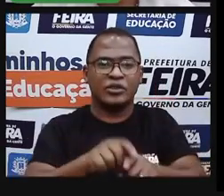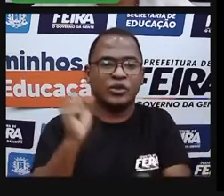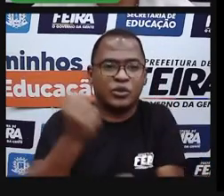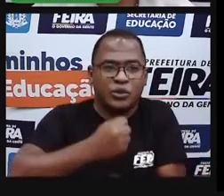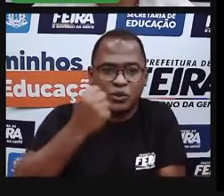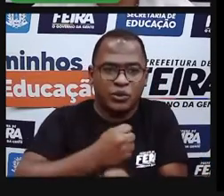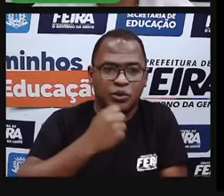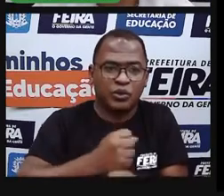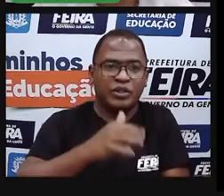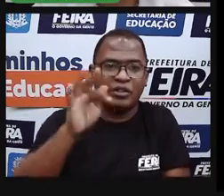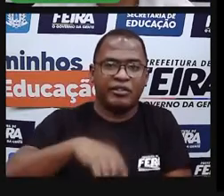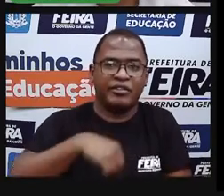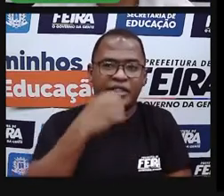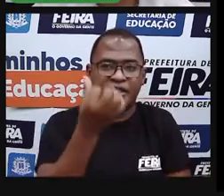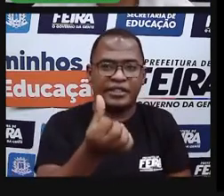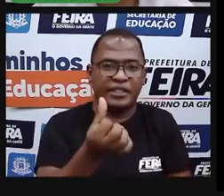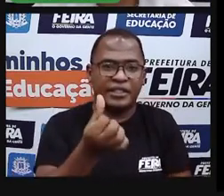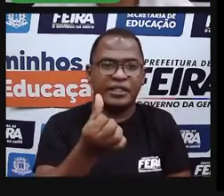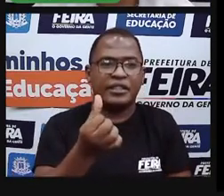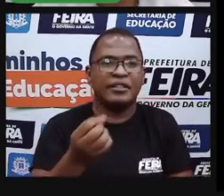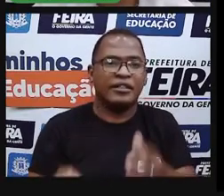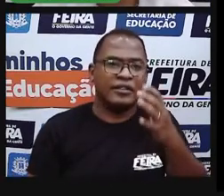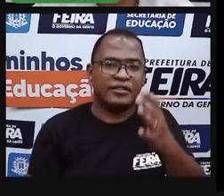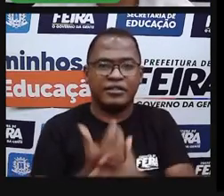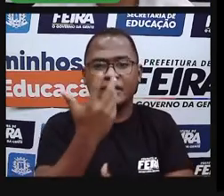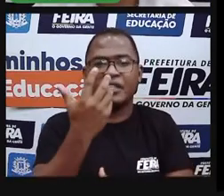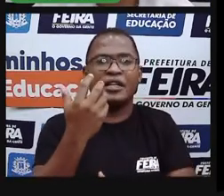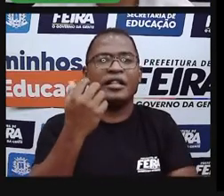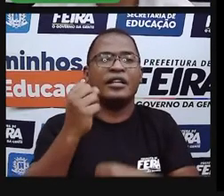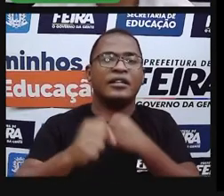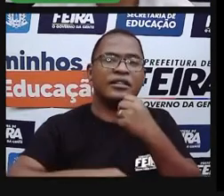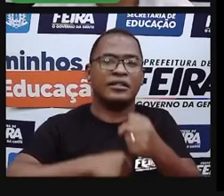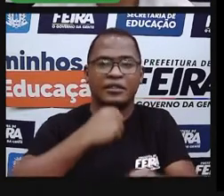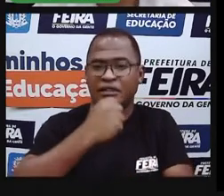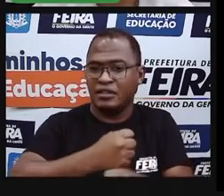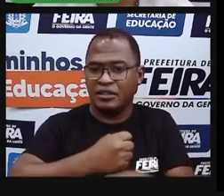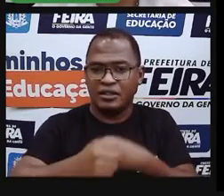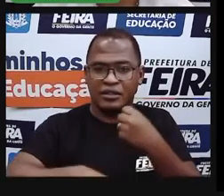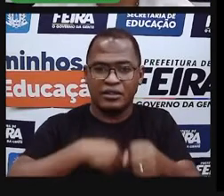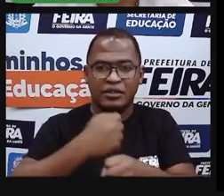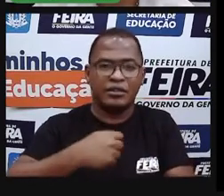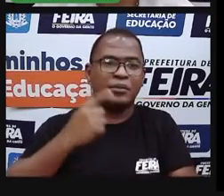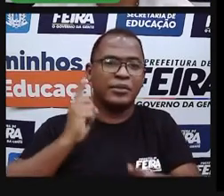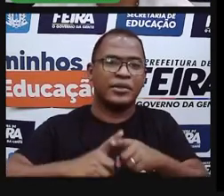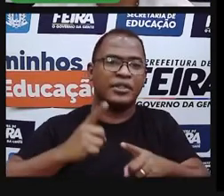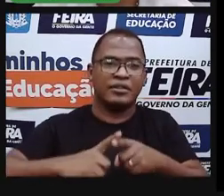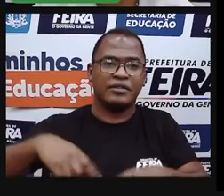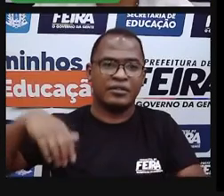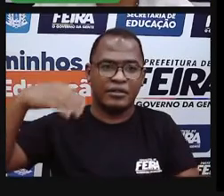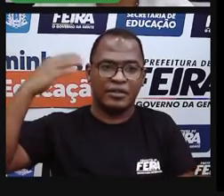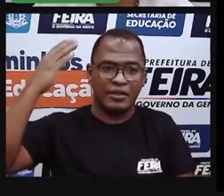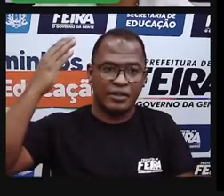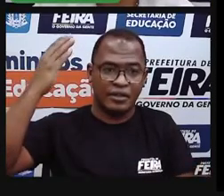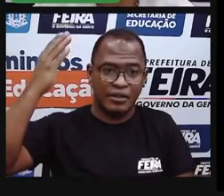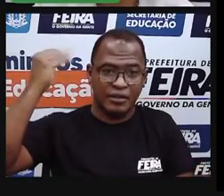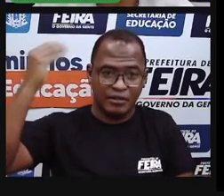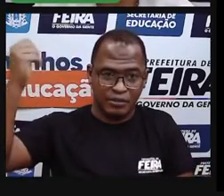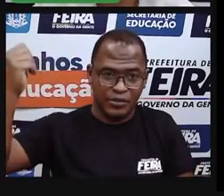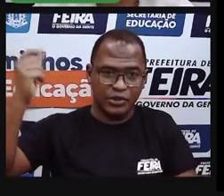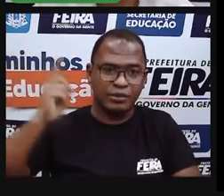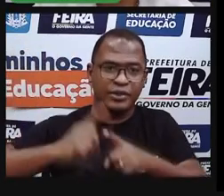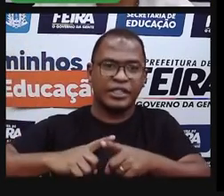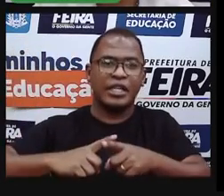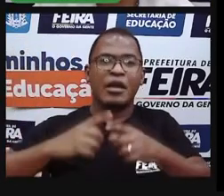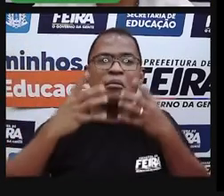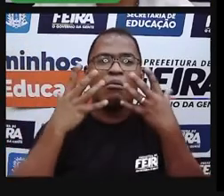6, que surgiu há cerca de 26 anos no bairro Campo Limpo, e ficou tão famoso pela quantidade de estudantes que ali moram, que